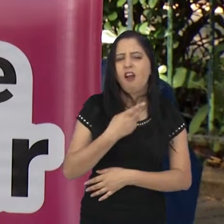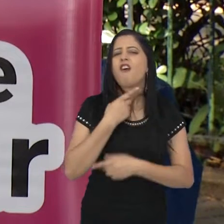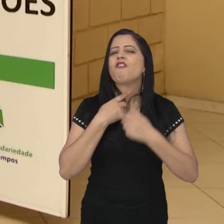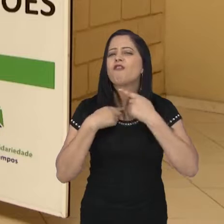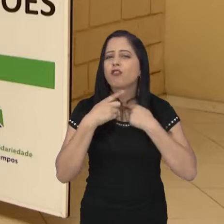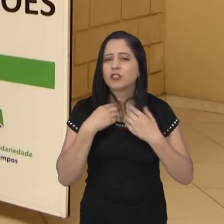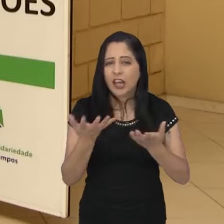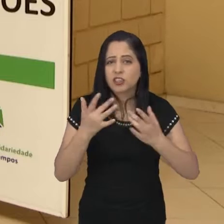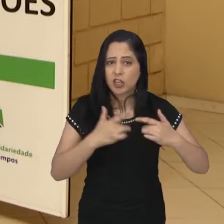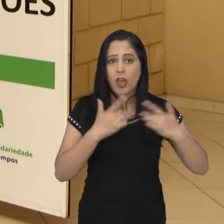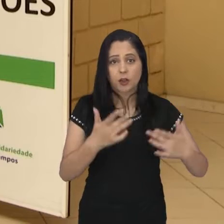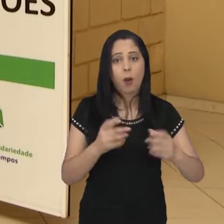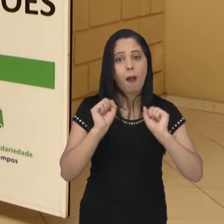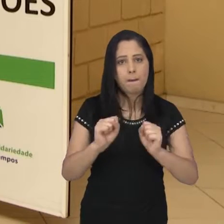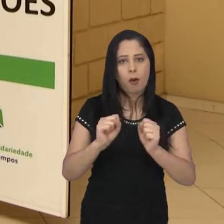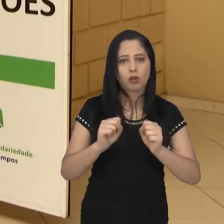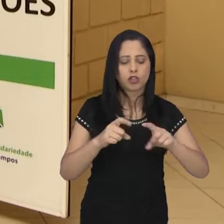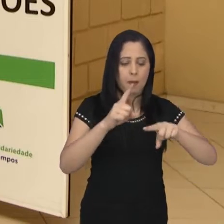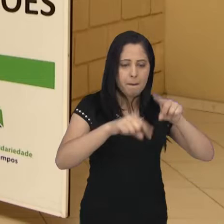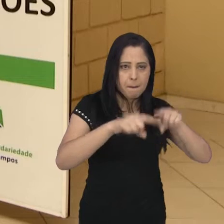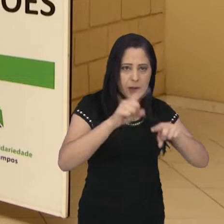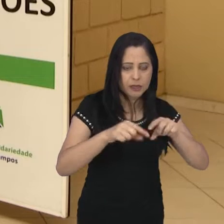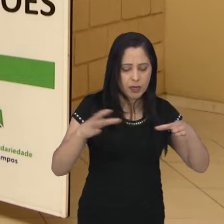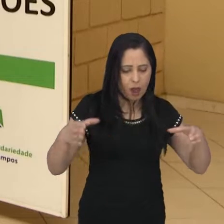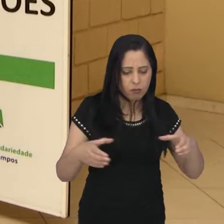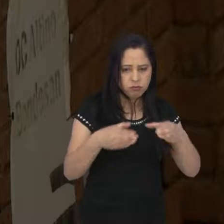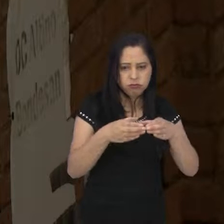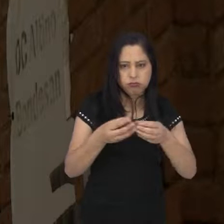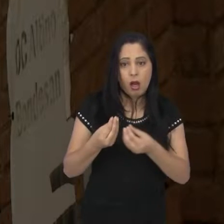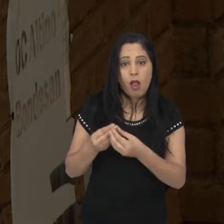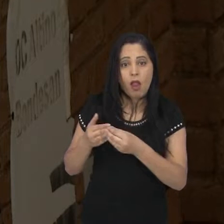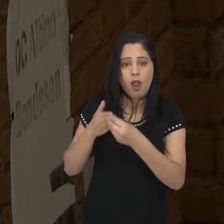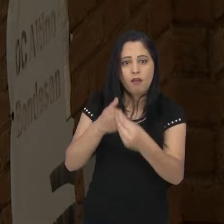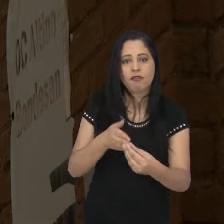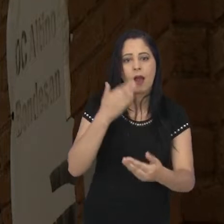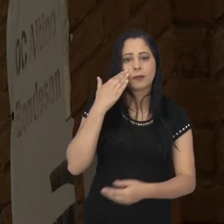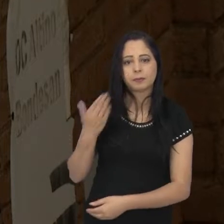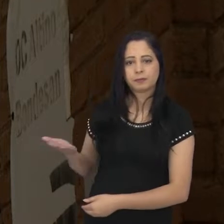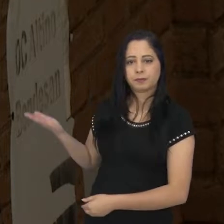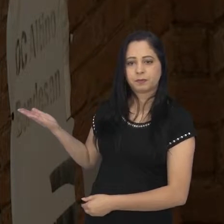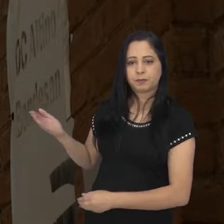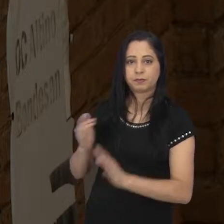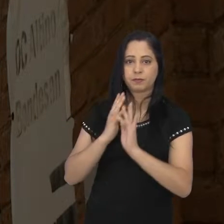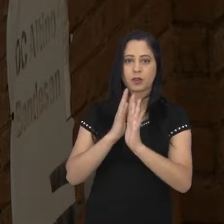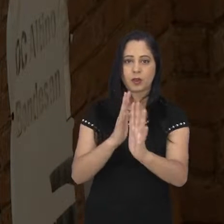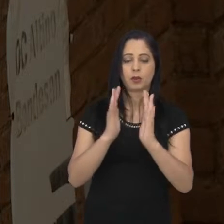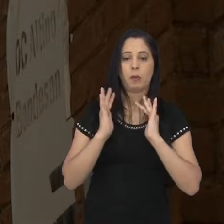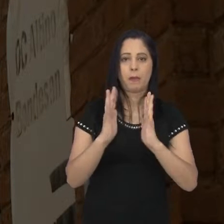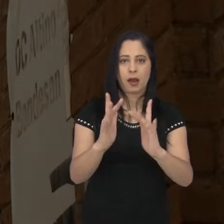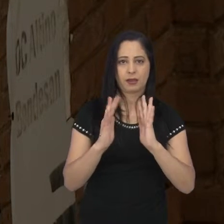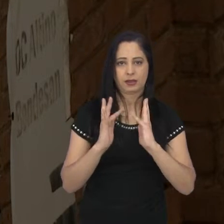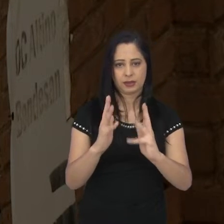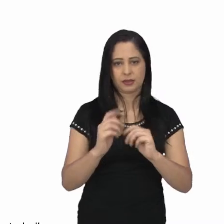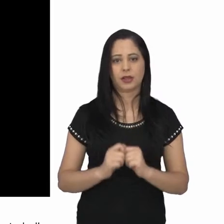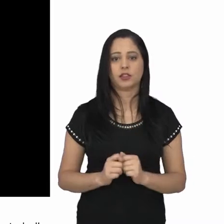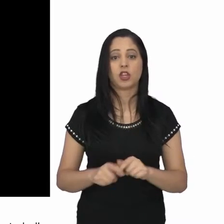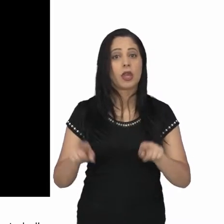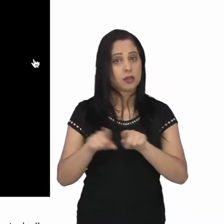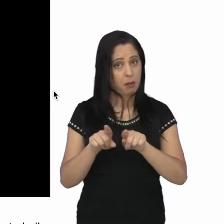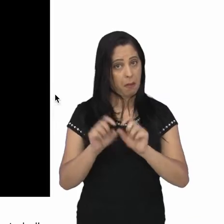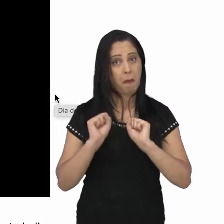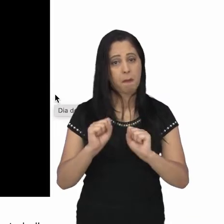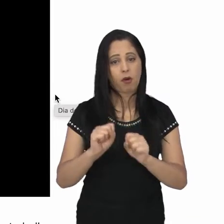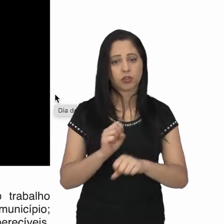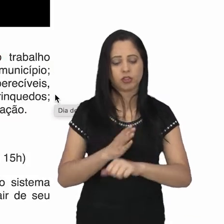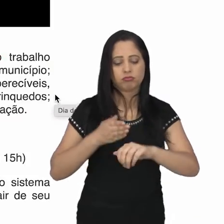de ajudar, leve as suas doações até o Centro de Distribuição do Fundo Social, localizado no Parque da Cidade. Ou você